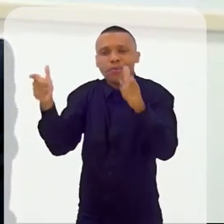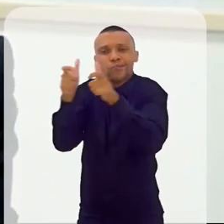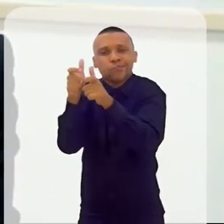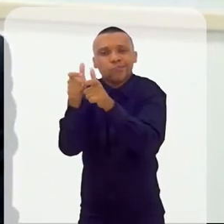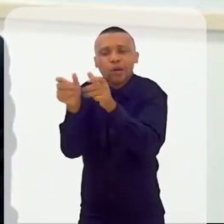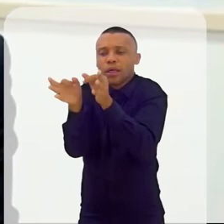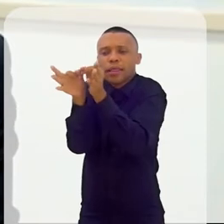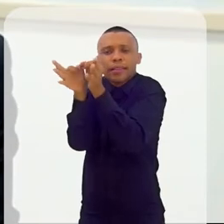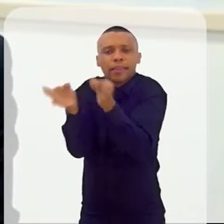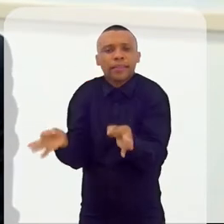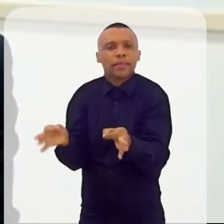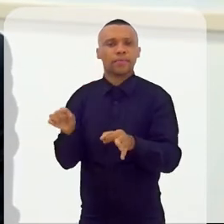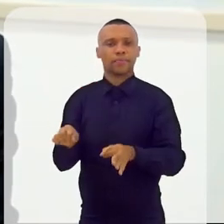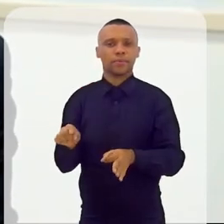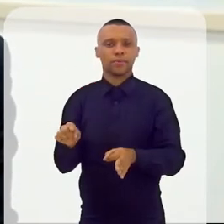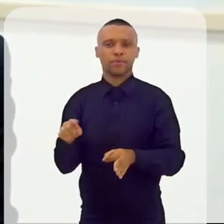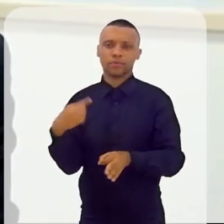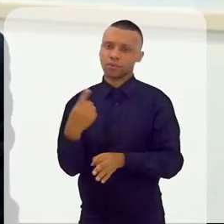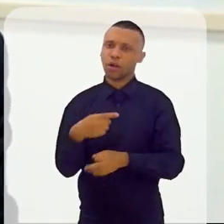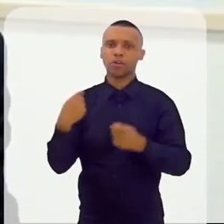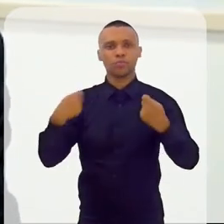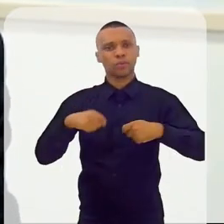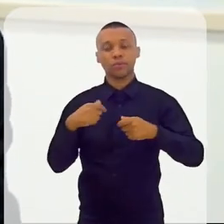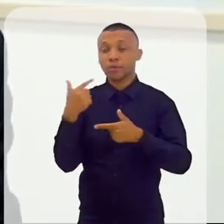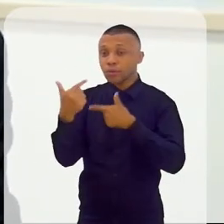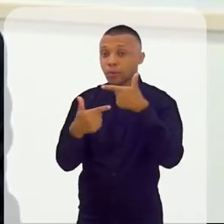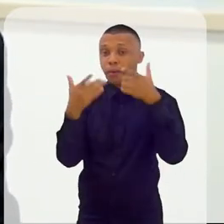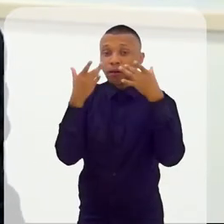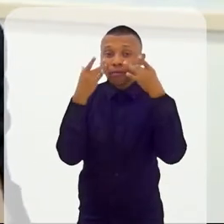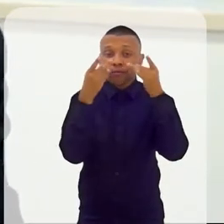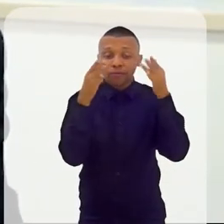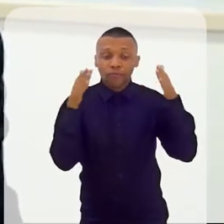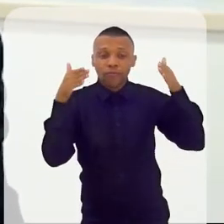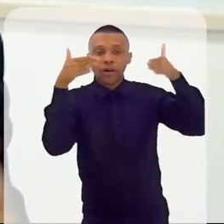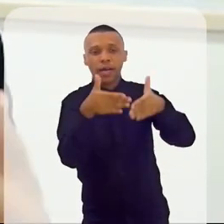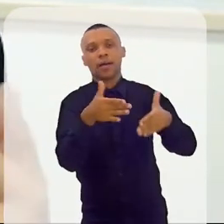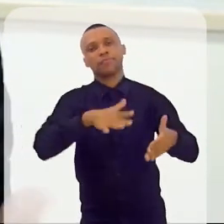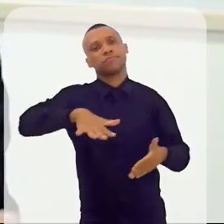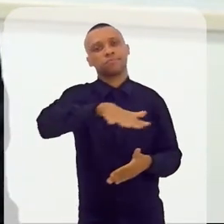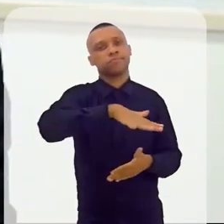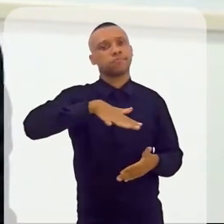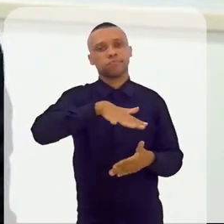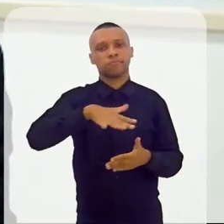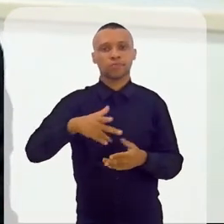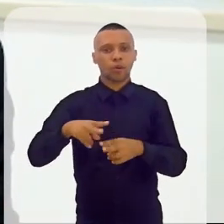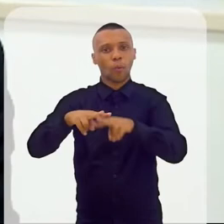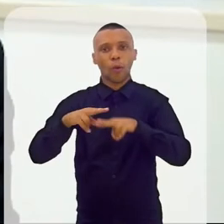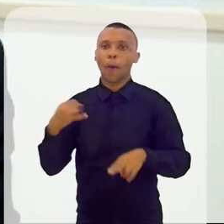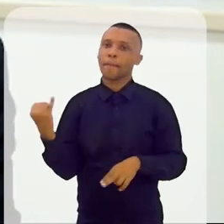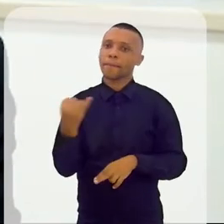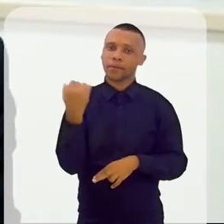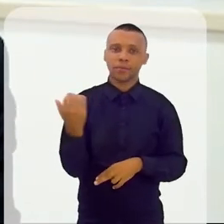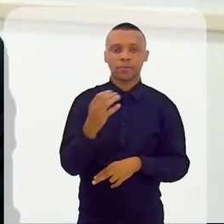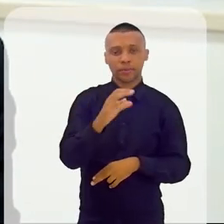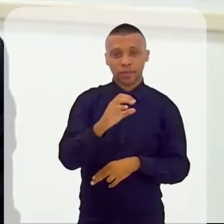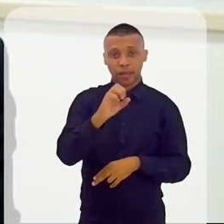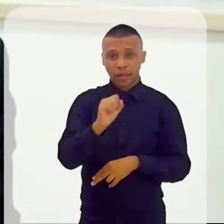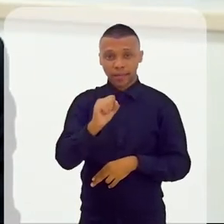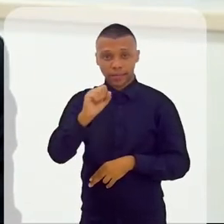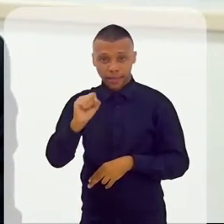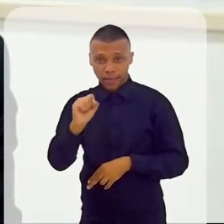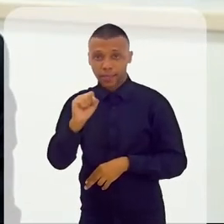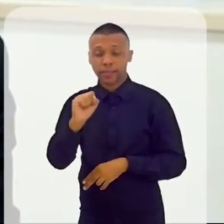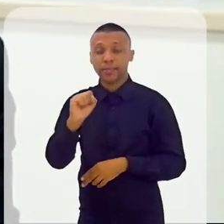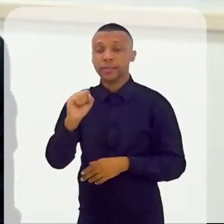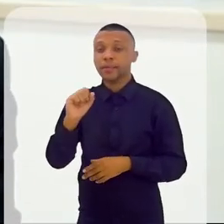pequenininhos, certo? Então, a gente tem que fazer um trabalho para eles. E aí a importância do CSS